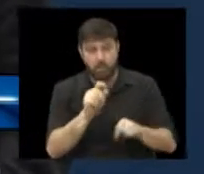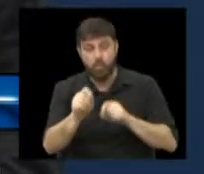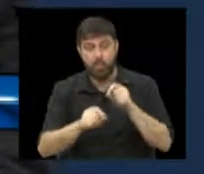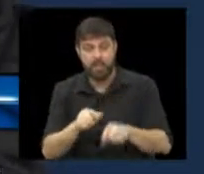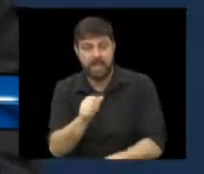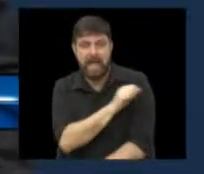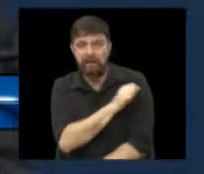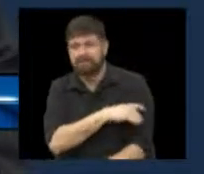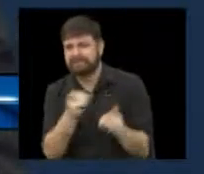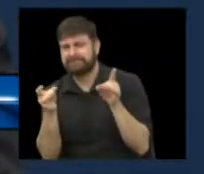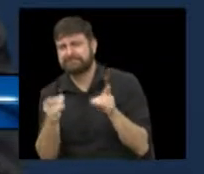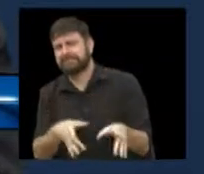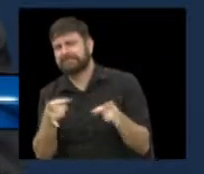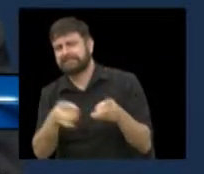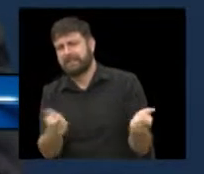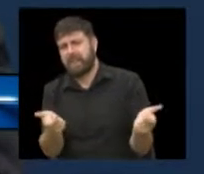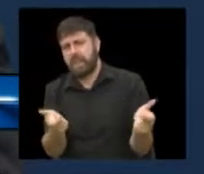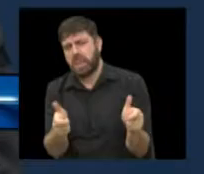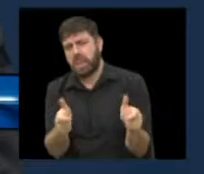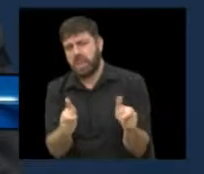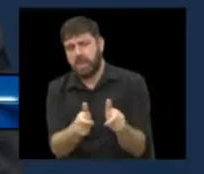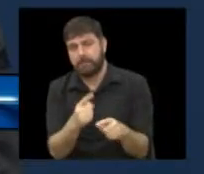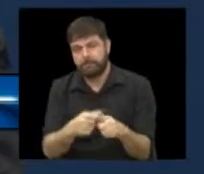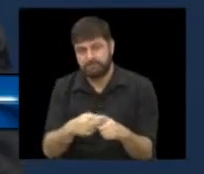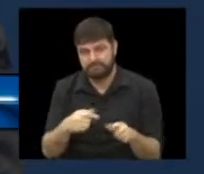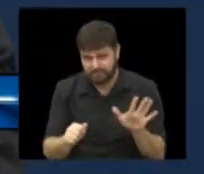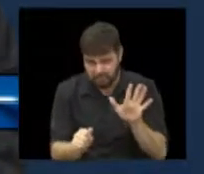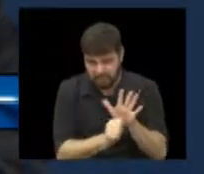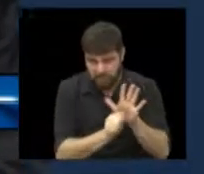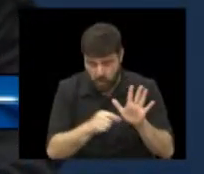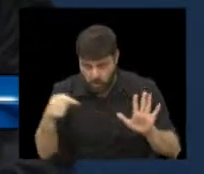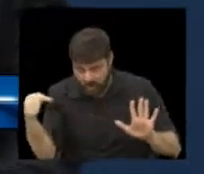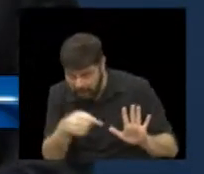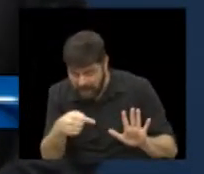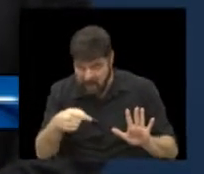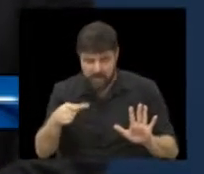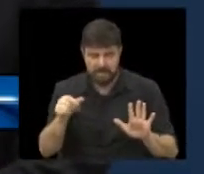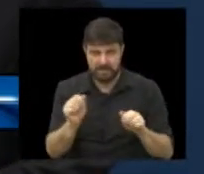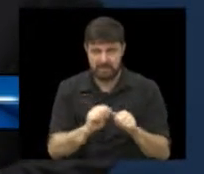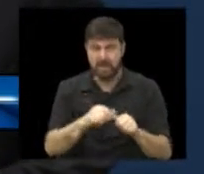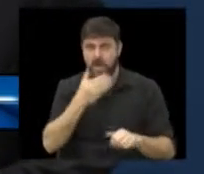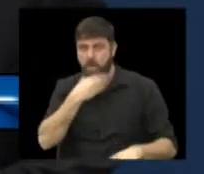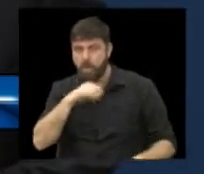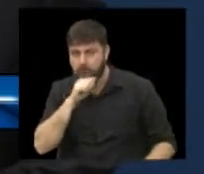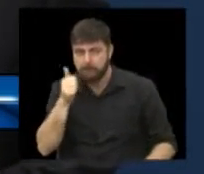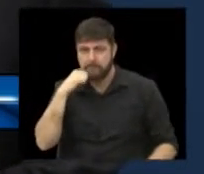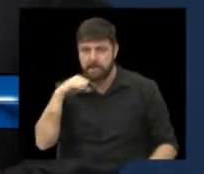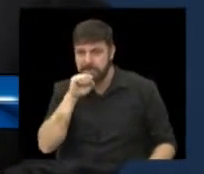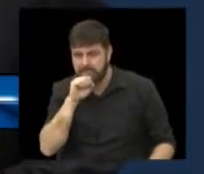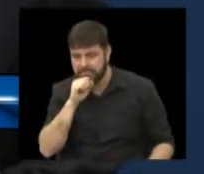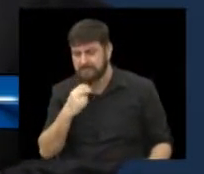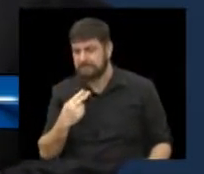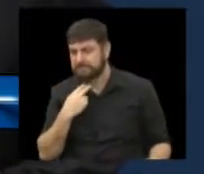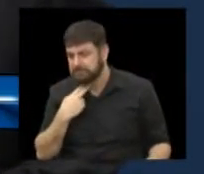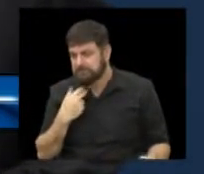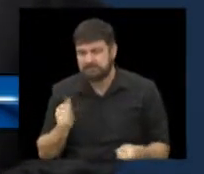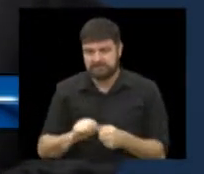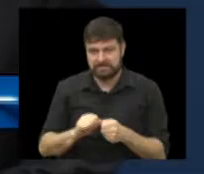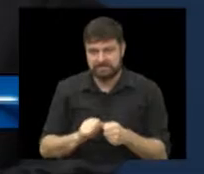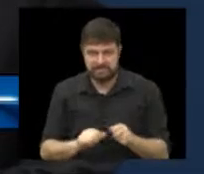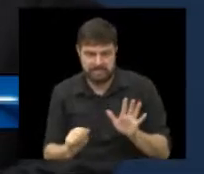porque o tráfico de drogas oferece tudo aquilo que o pai e a mãe não podem dar. Celular,